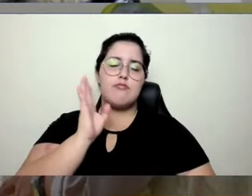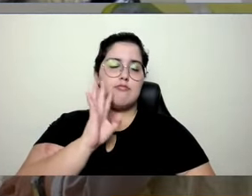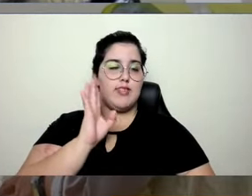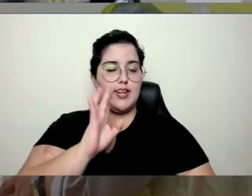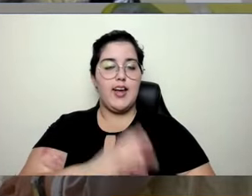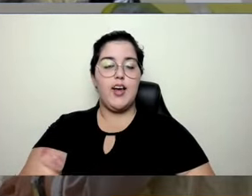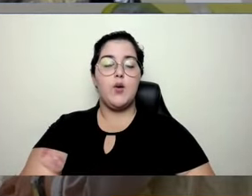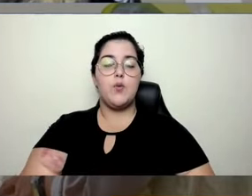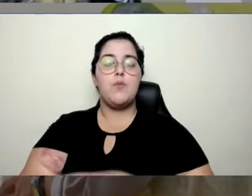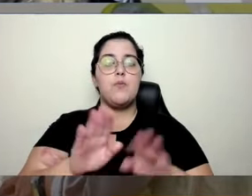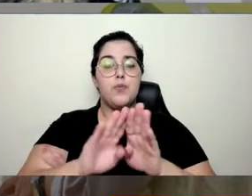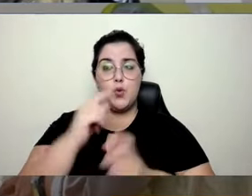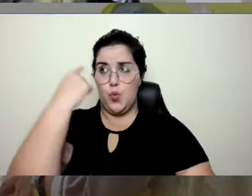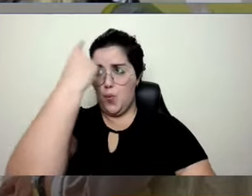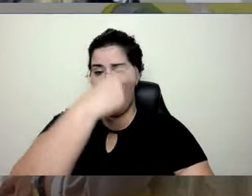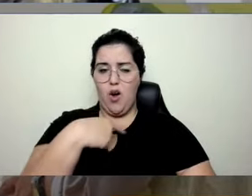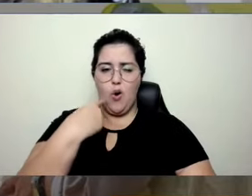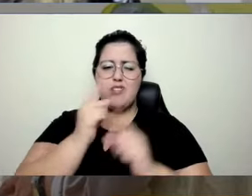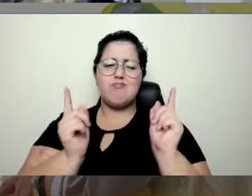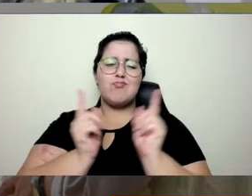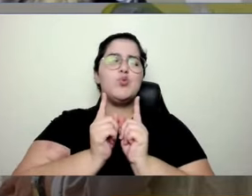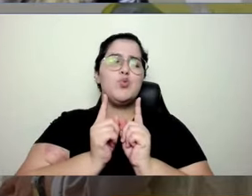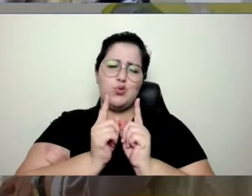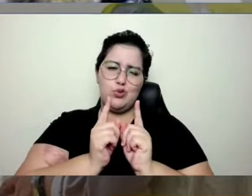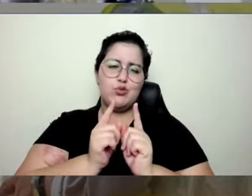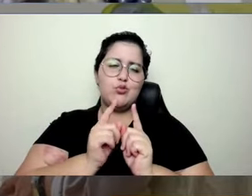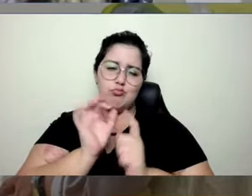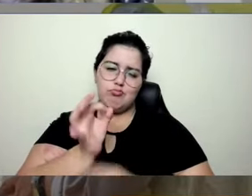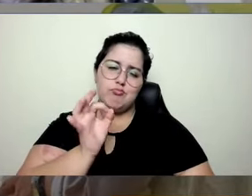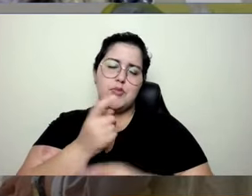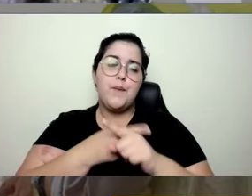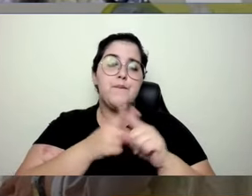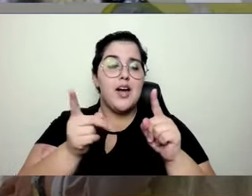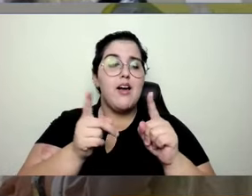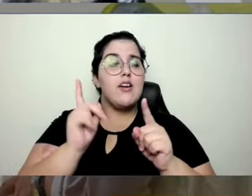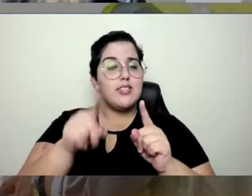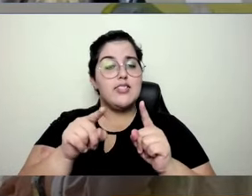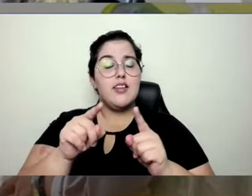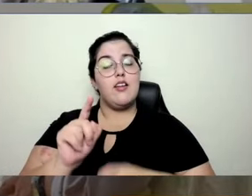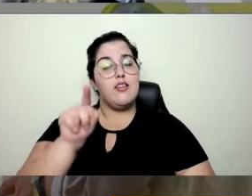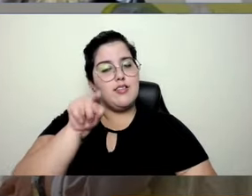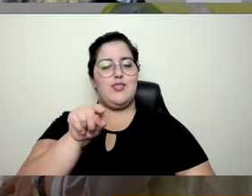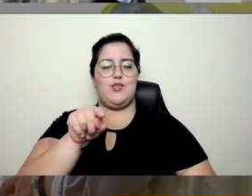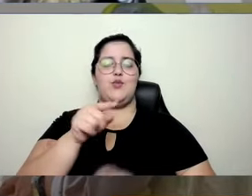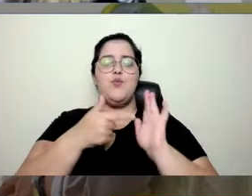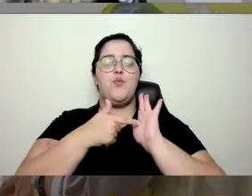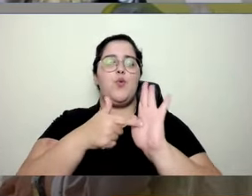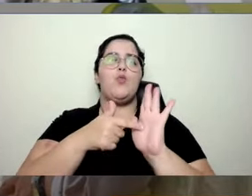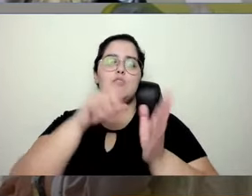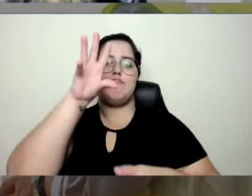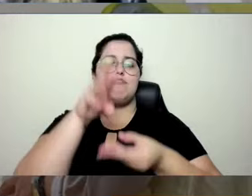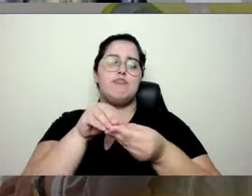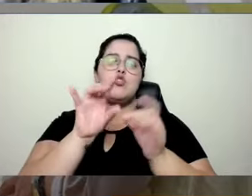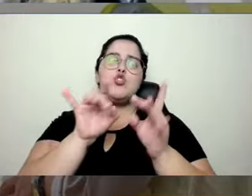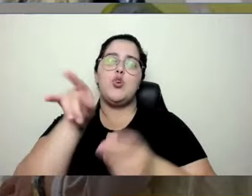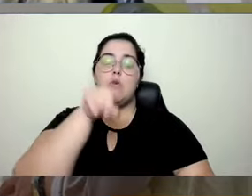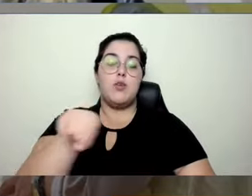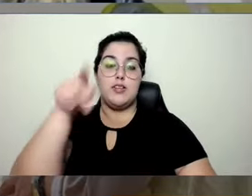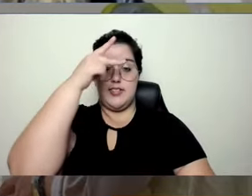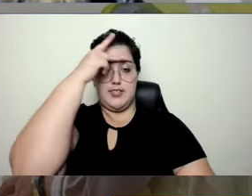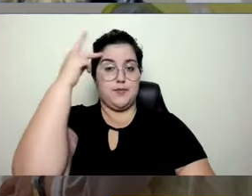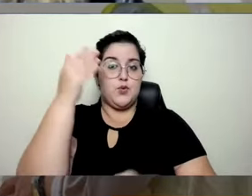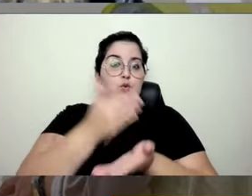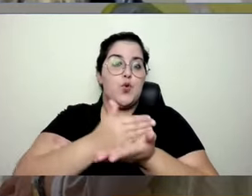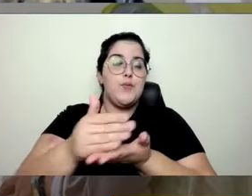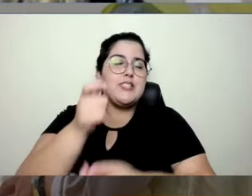uma horinha é pouco para a gente discutir, mas a intenção era justamente essa, só jogar um